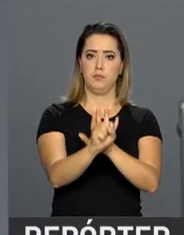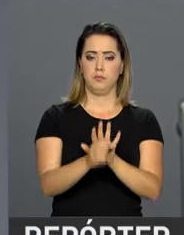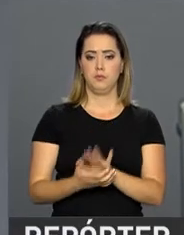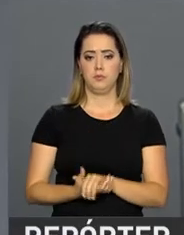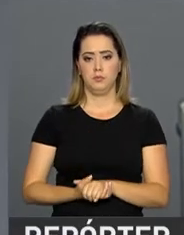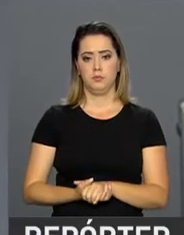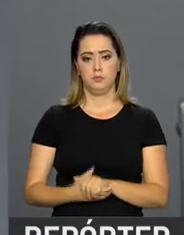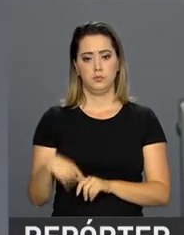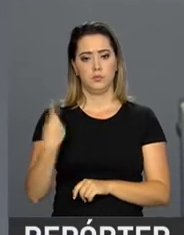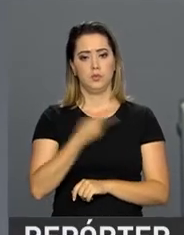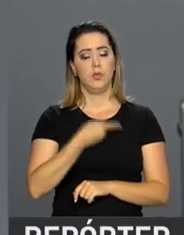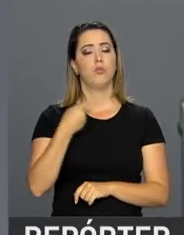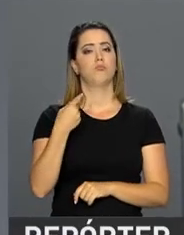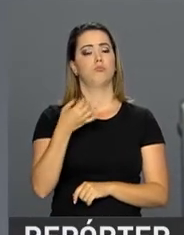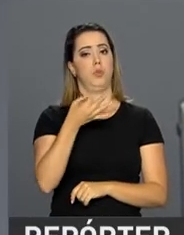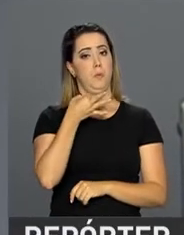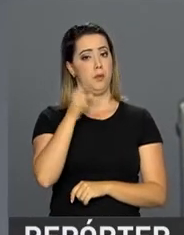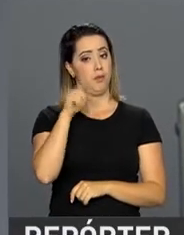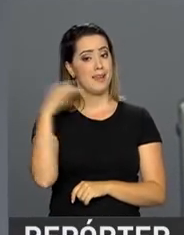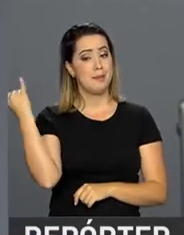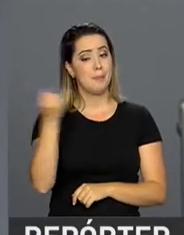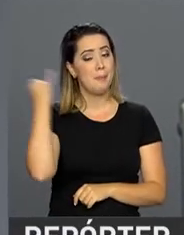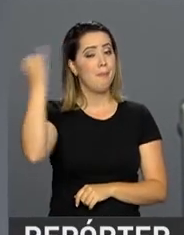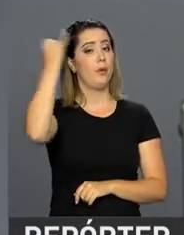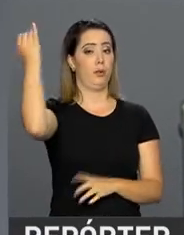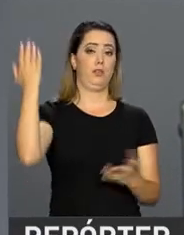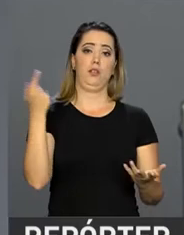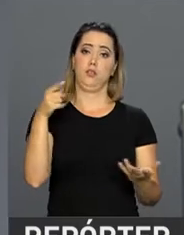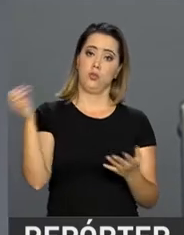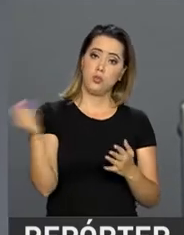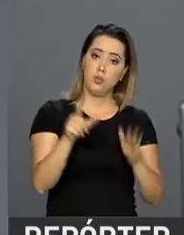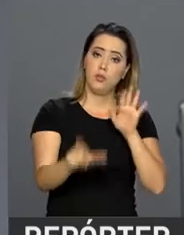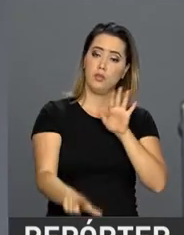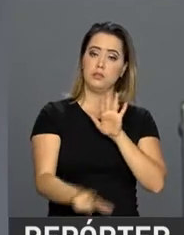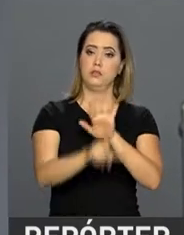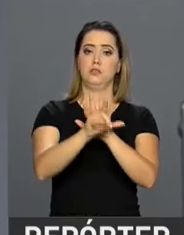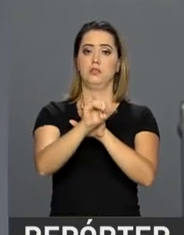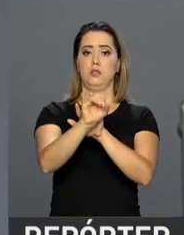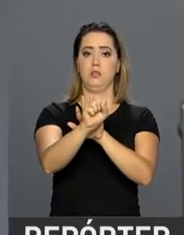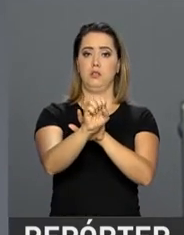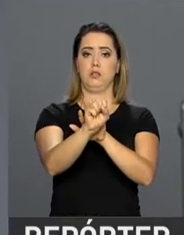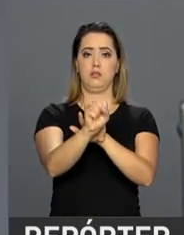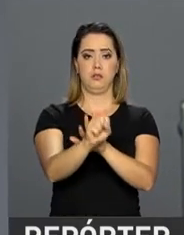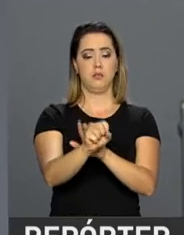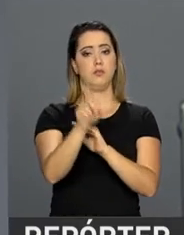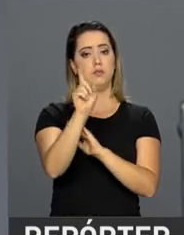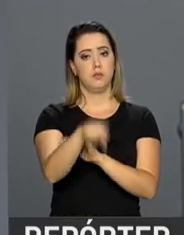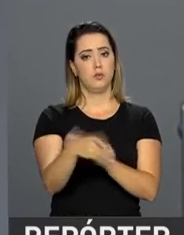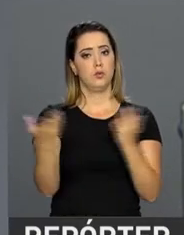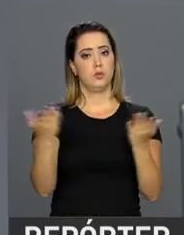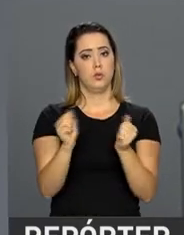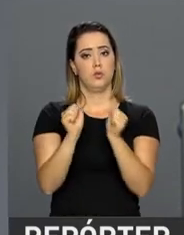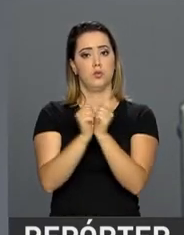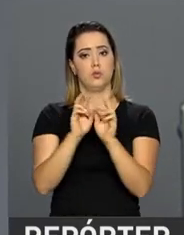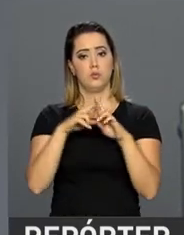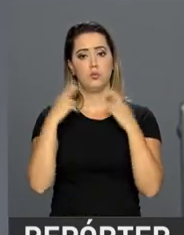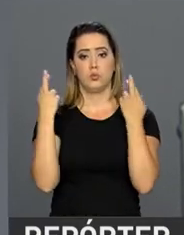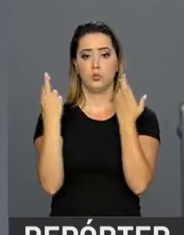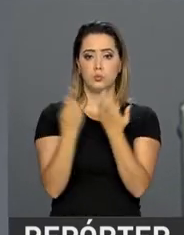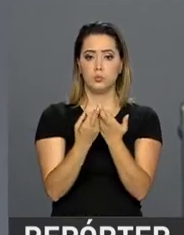Achamos vital, importante a reforma da Previdência. Eu acho, minha opinião, minha avaliação, estive hoje em reunião